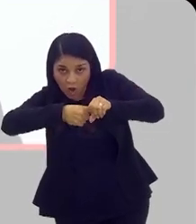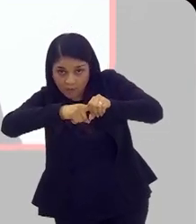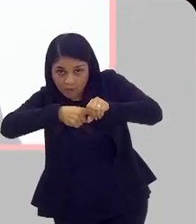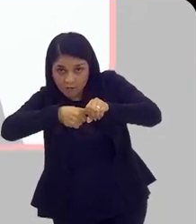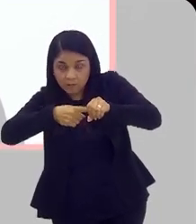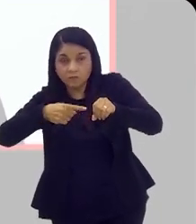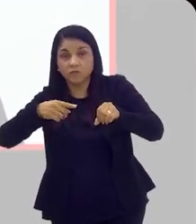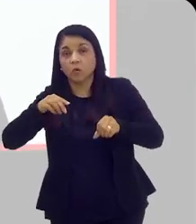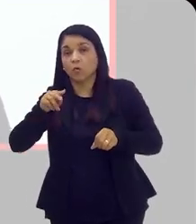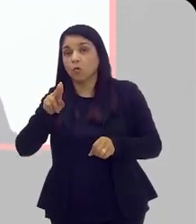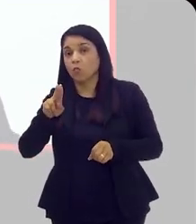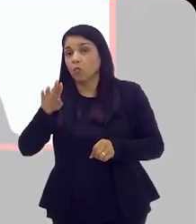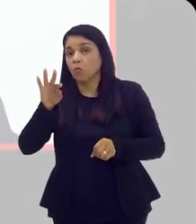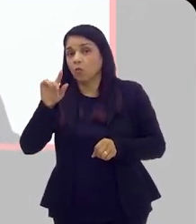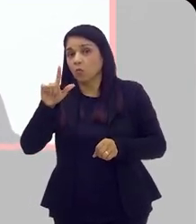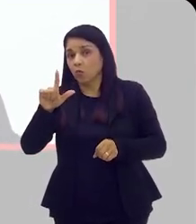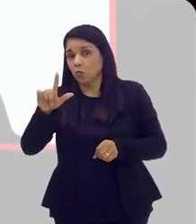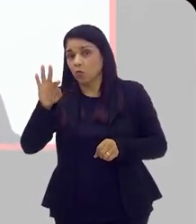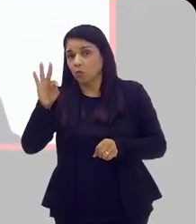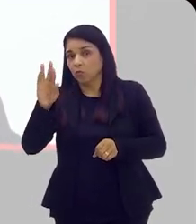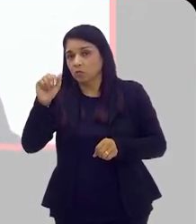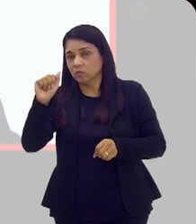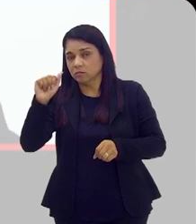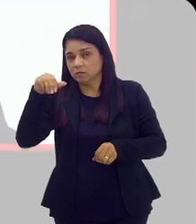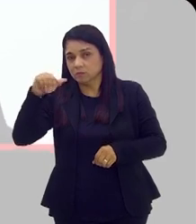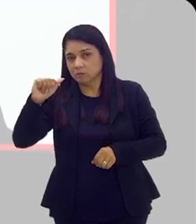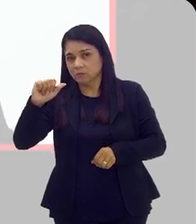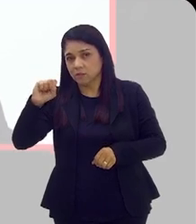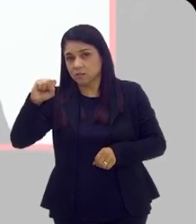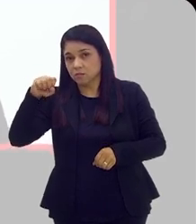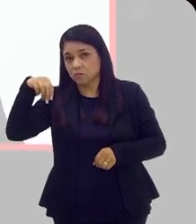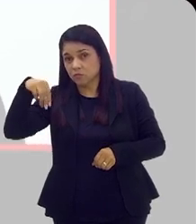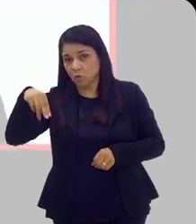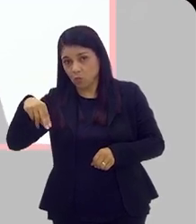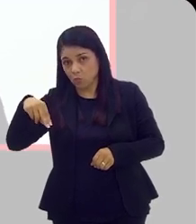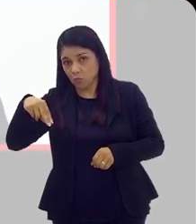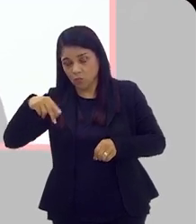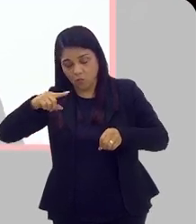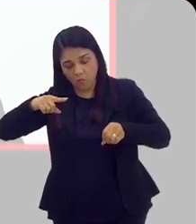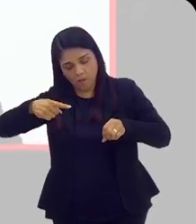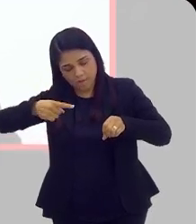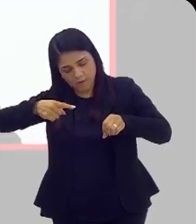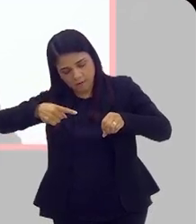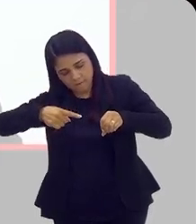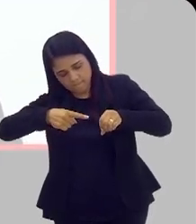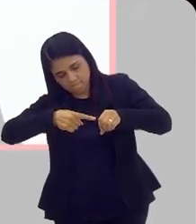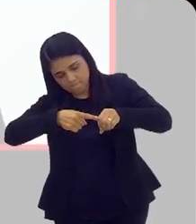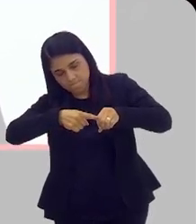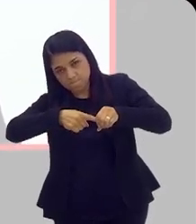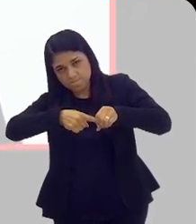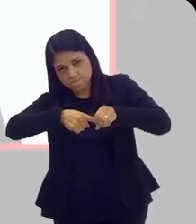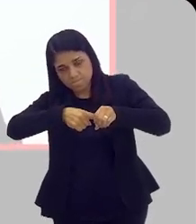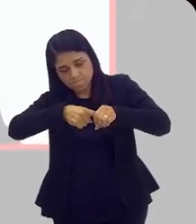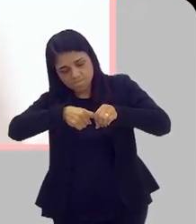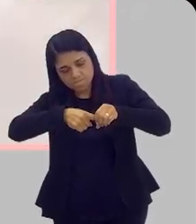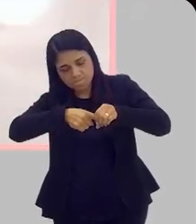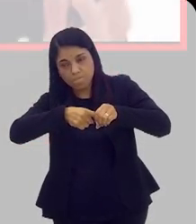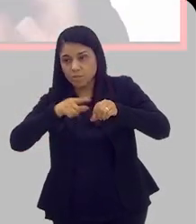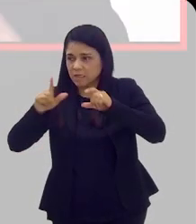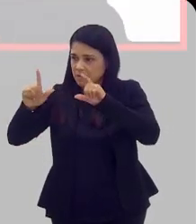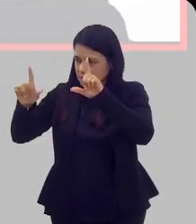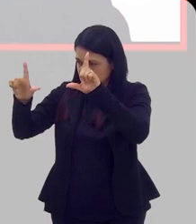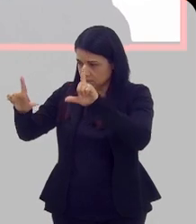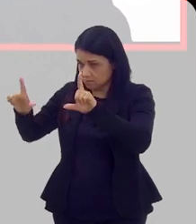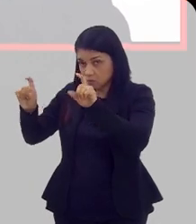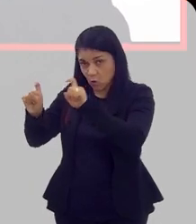retal, pra com a ponta do dedo a gente conseguir palpar, ele entra com o aparelho também e faz o ultrassom transretal. Aí ele vê bem